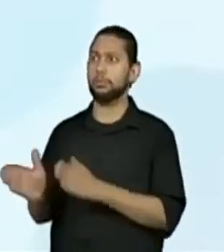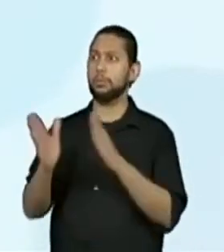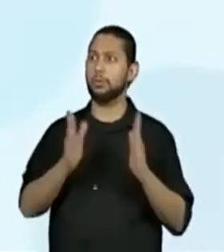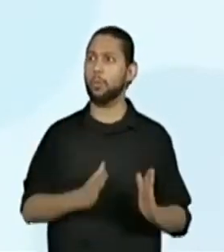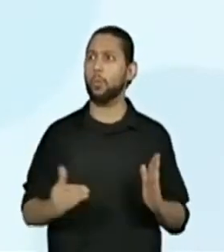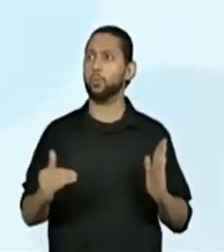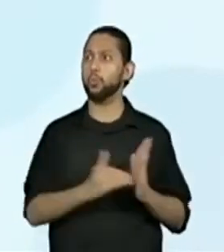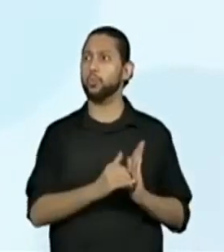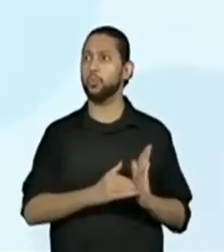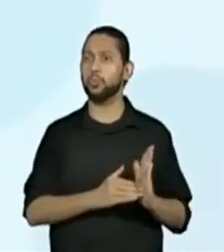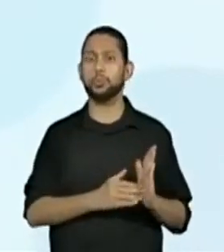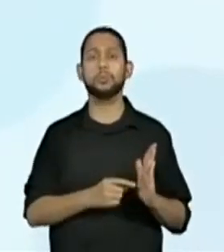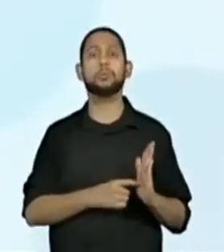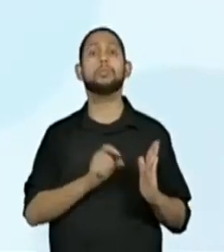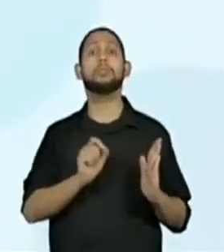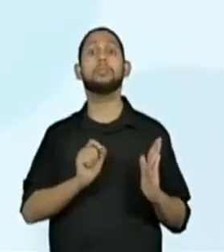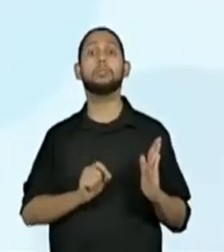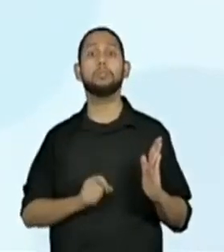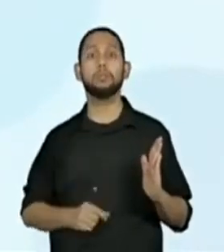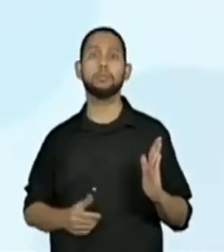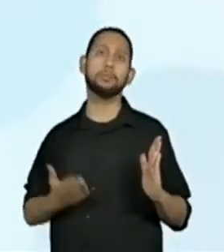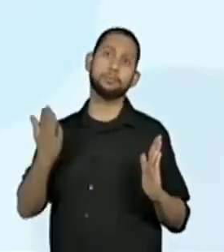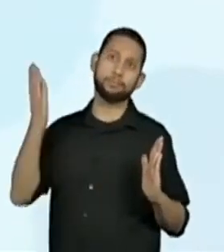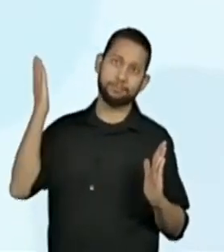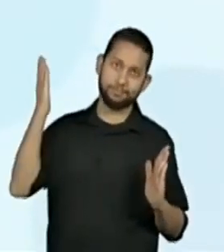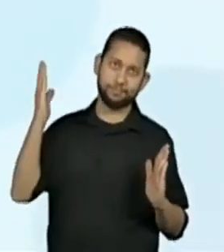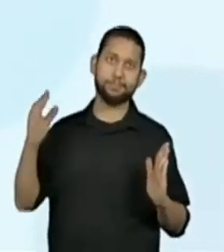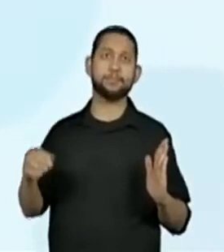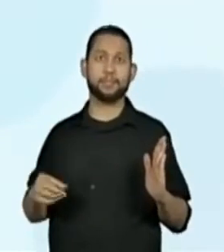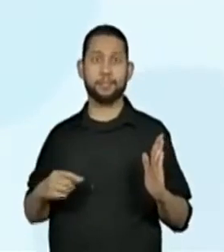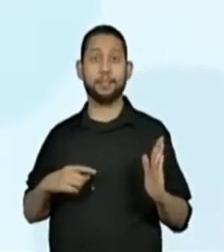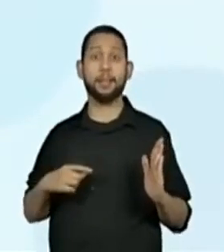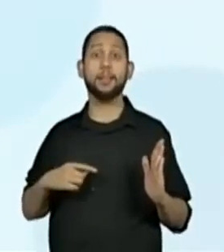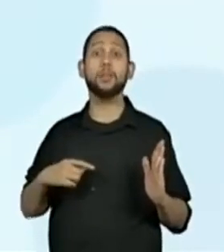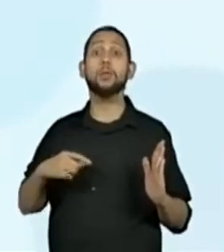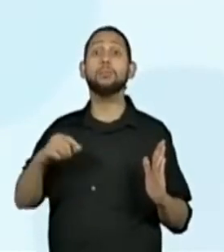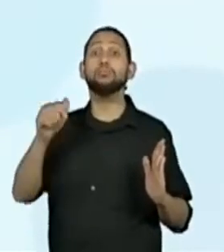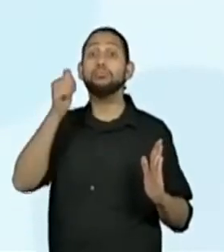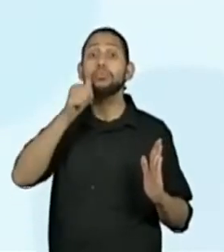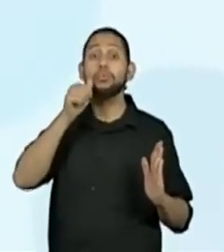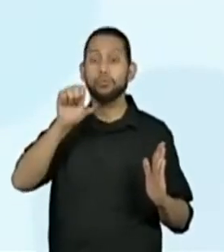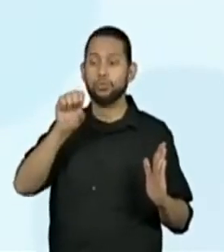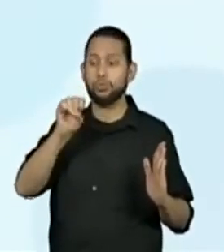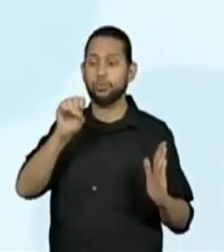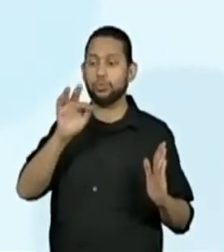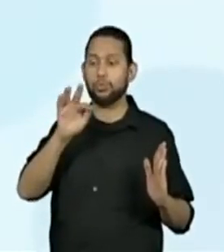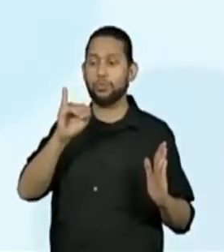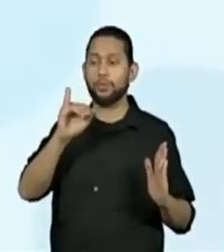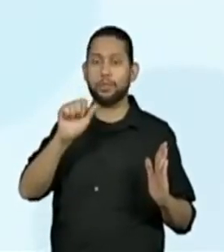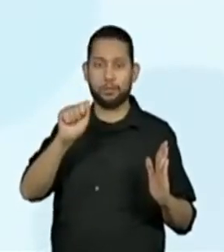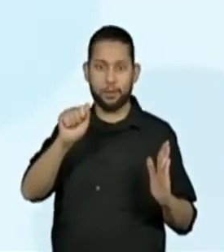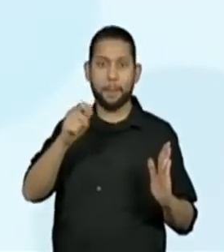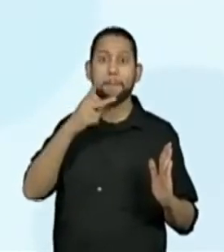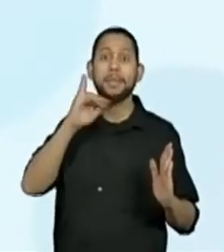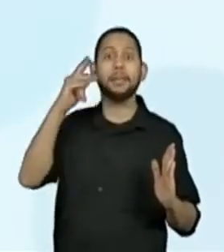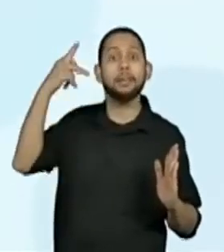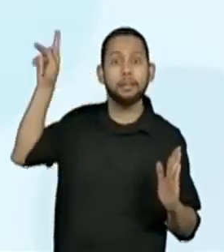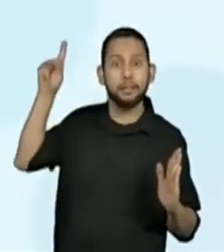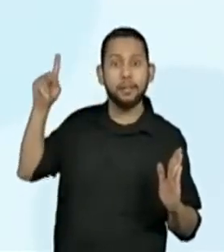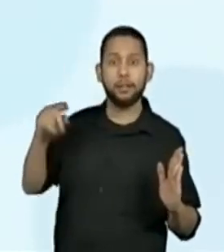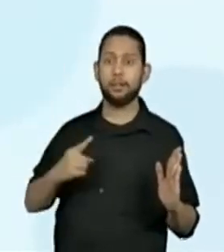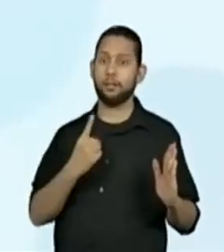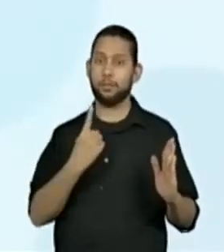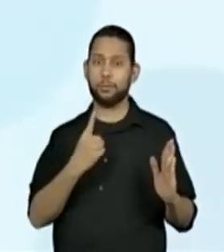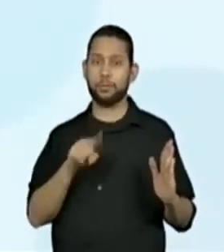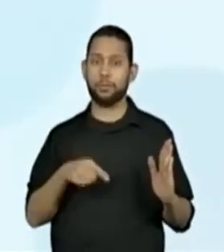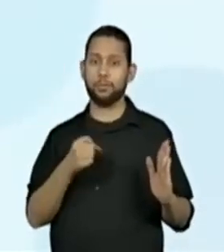E, por fim, o pai da Sofia com 1,87 metros. 1